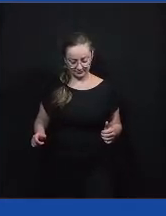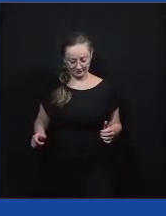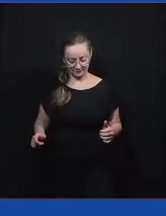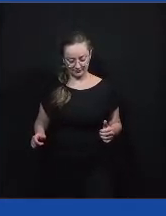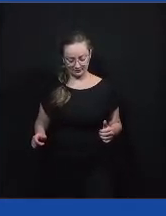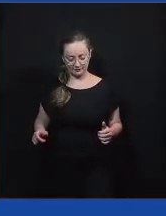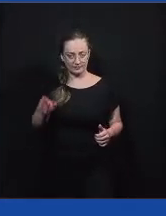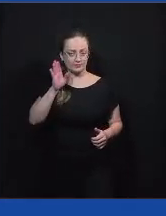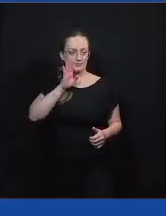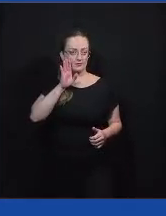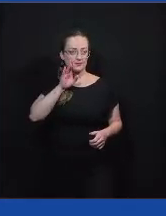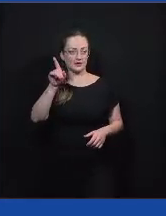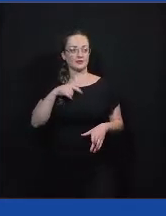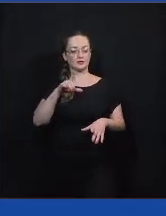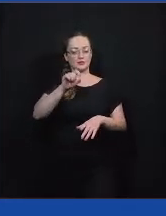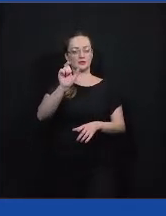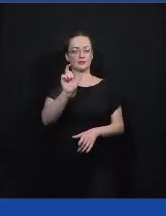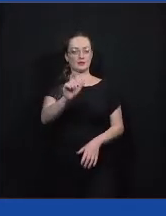próxima, Yuri?